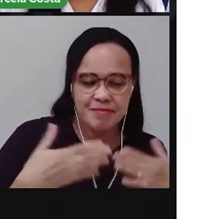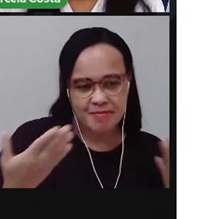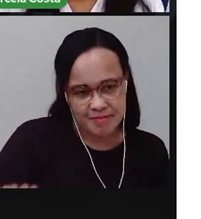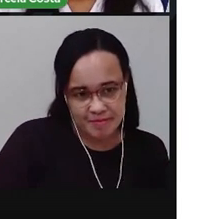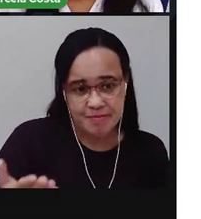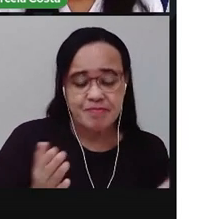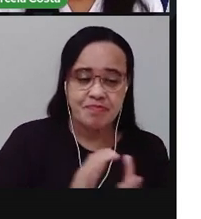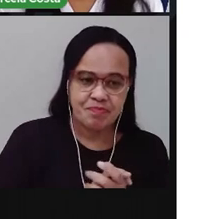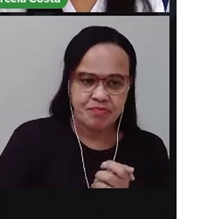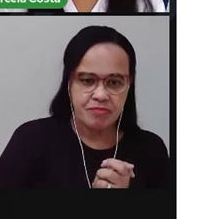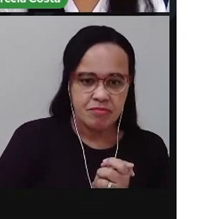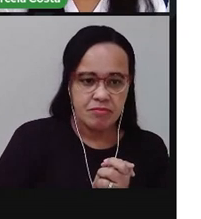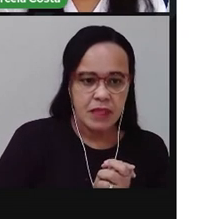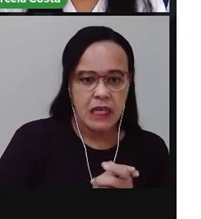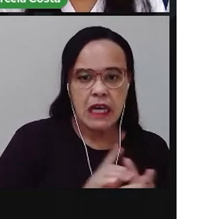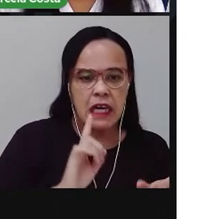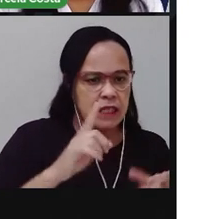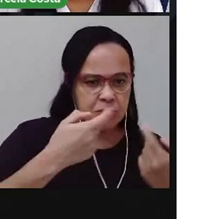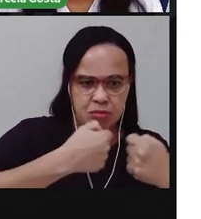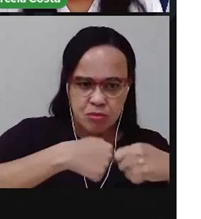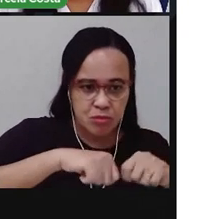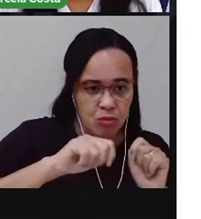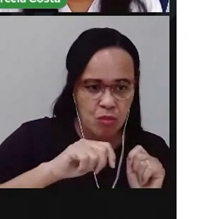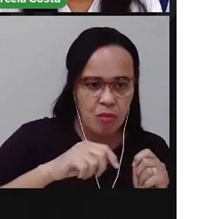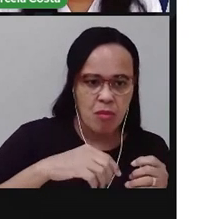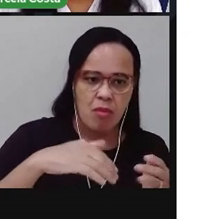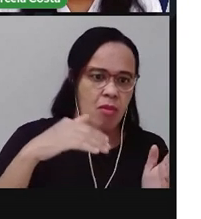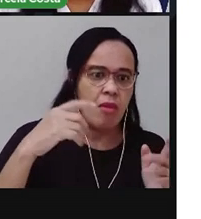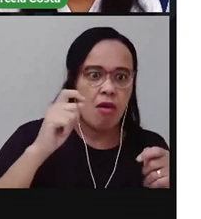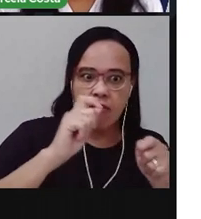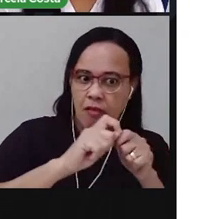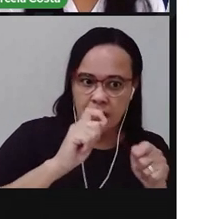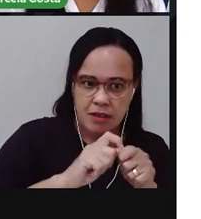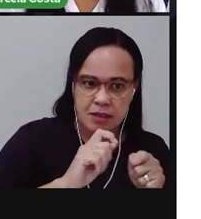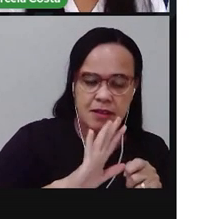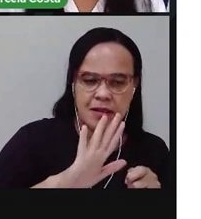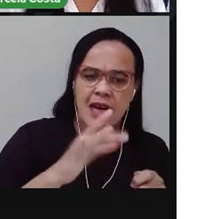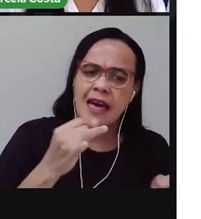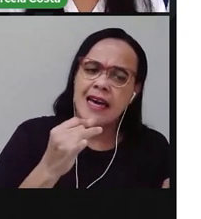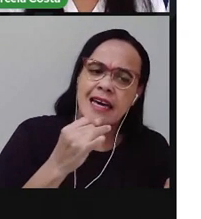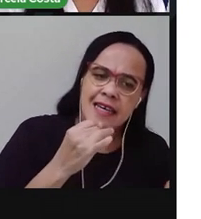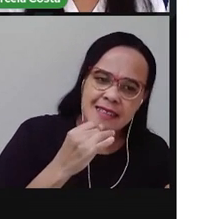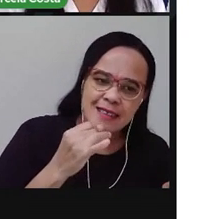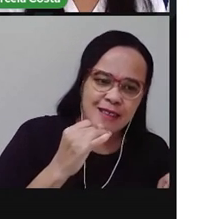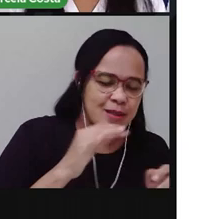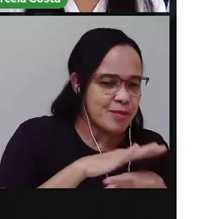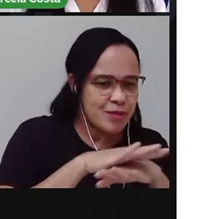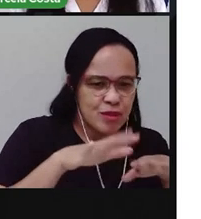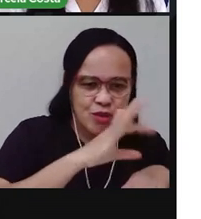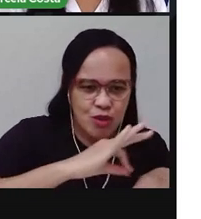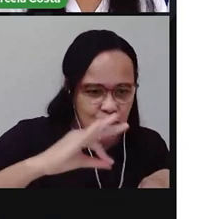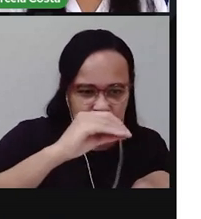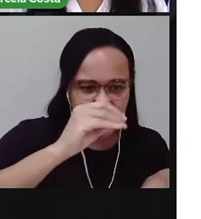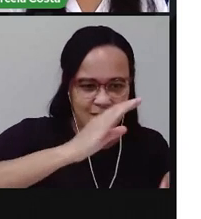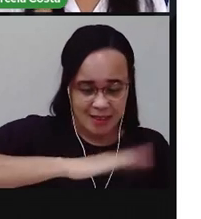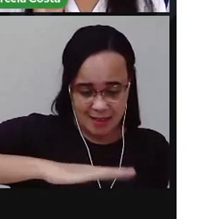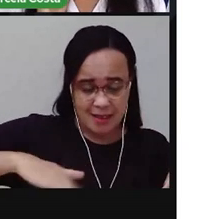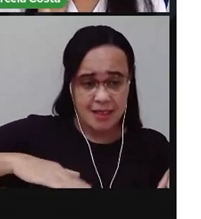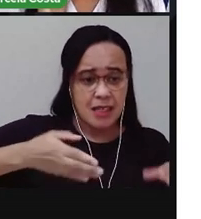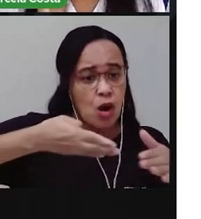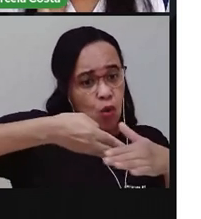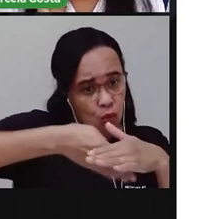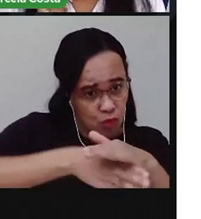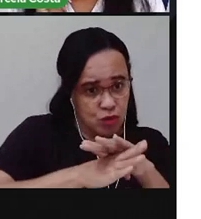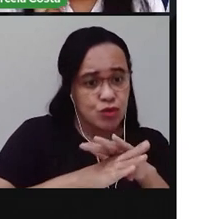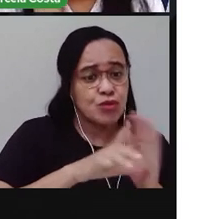o que você faz, exatamente. Trouxe aqui alguns exemplos que são comuns a todos os crianças. Agora, a